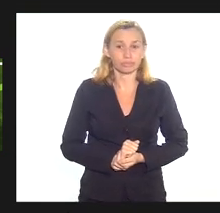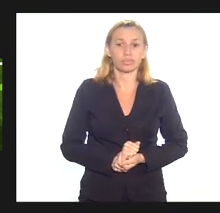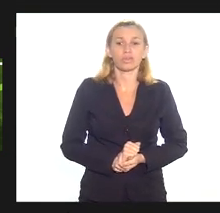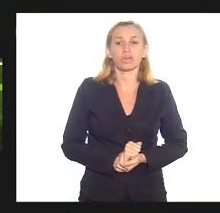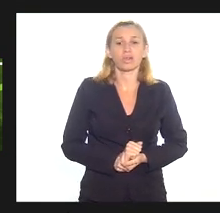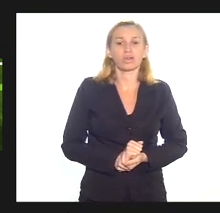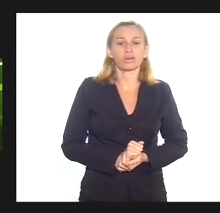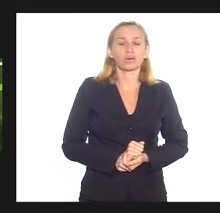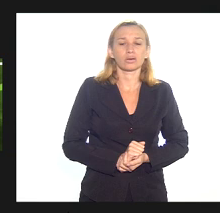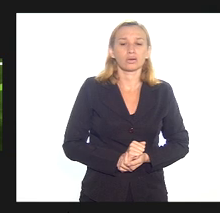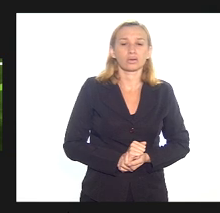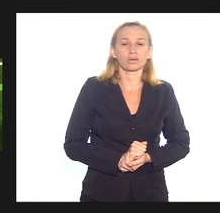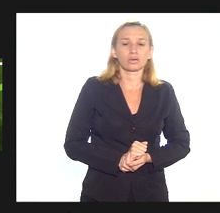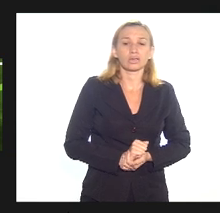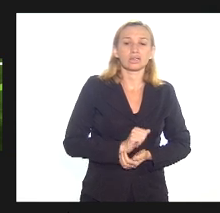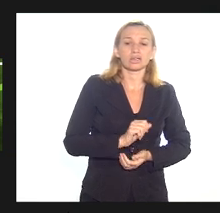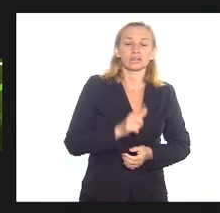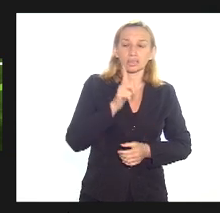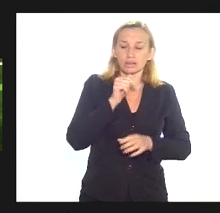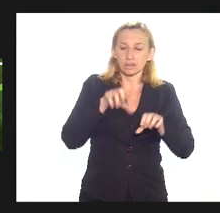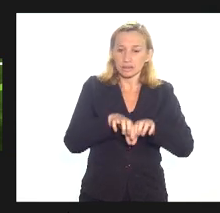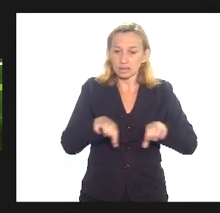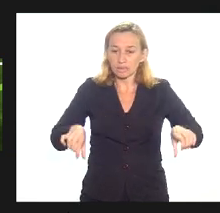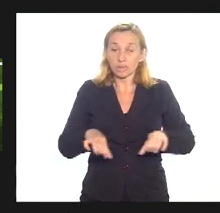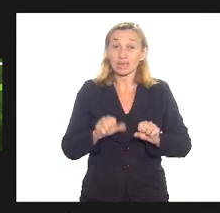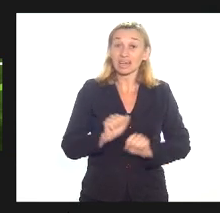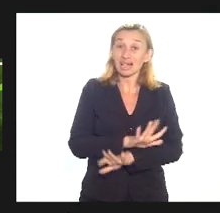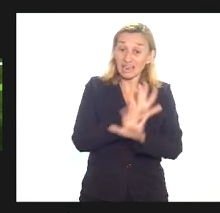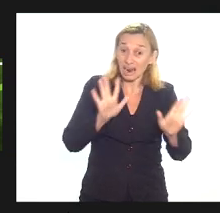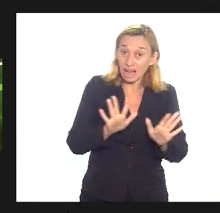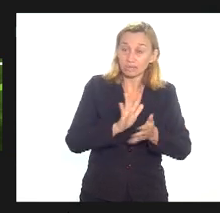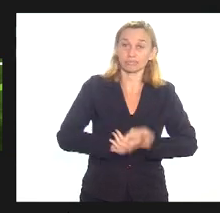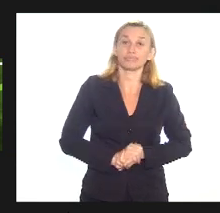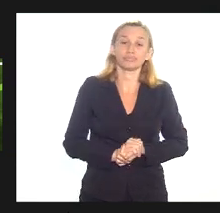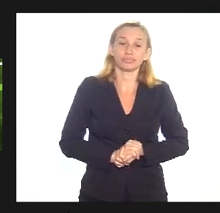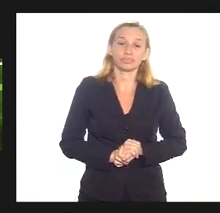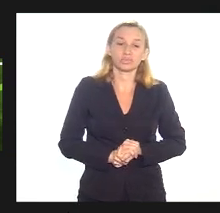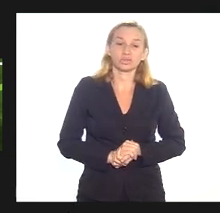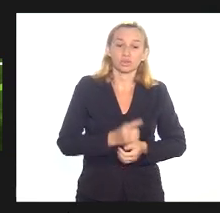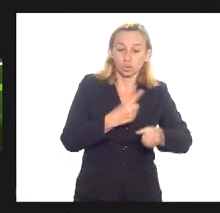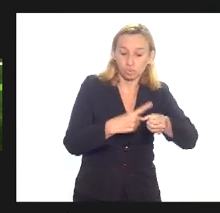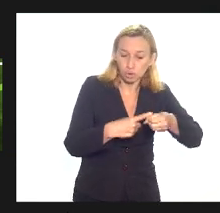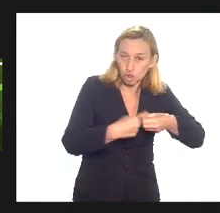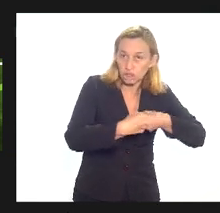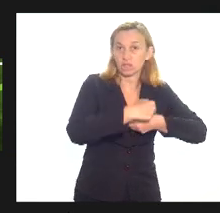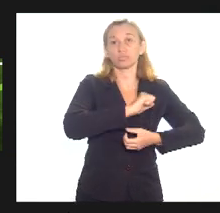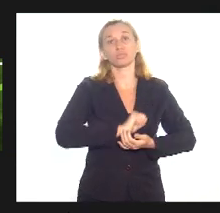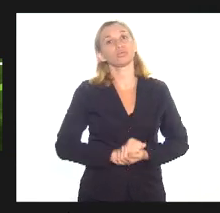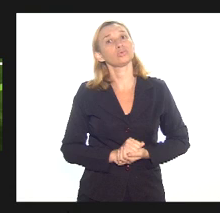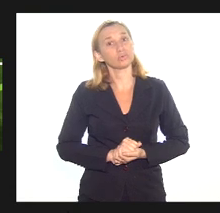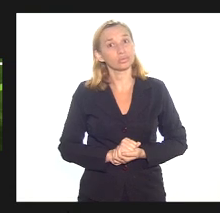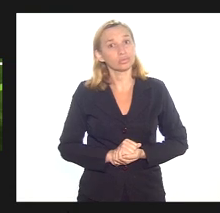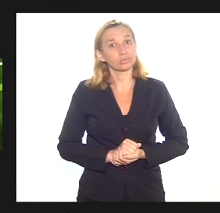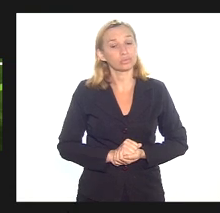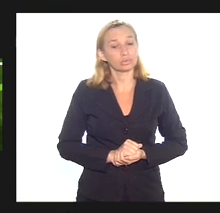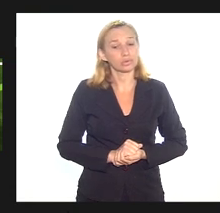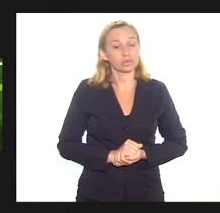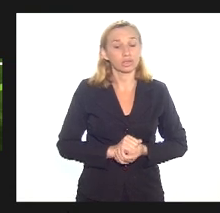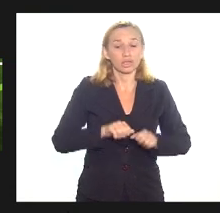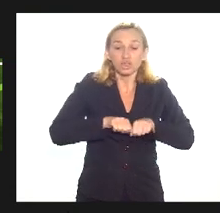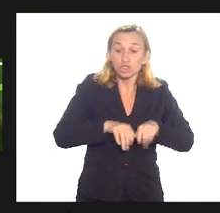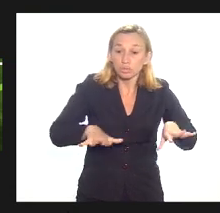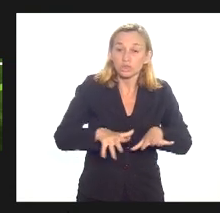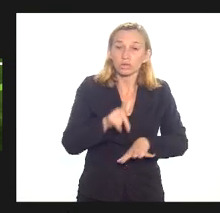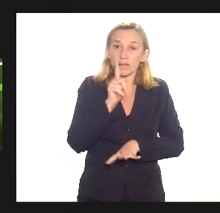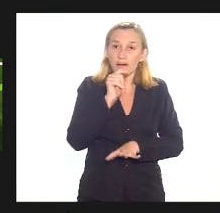o marco do saneamento deixa muito claro que cabe os municípios a distribuição de